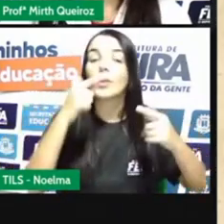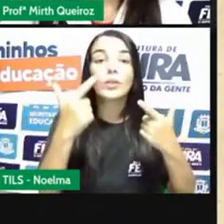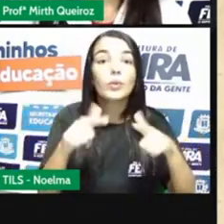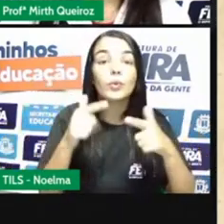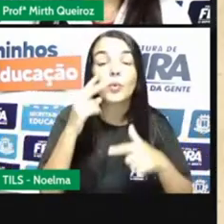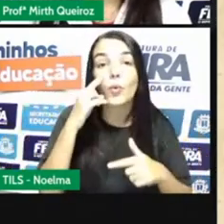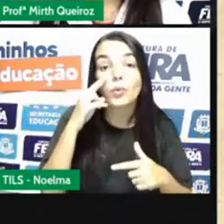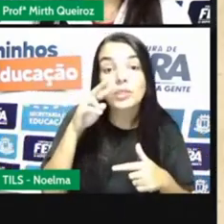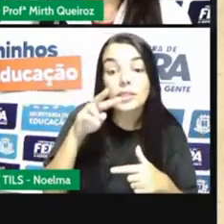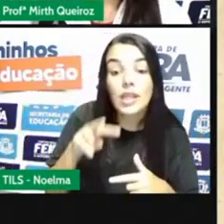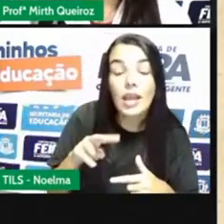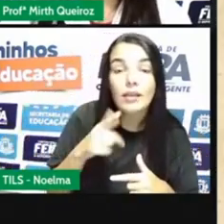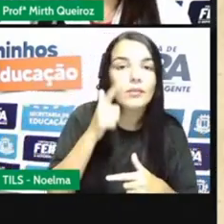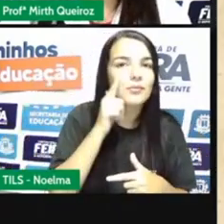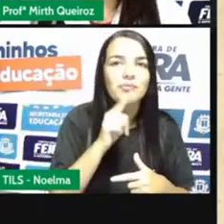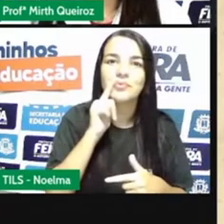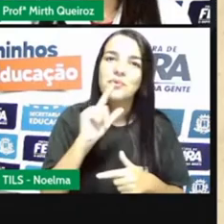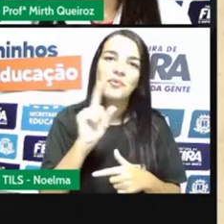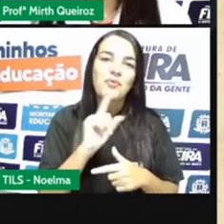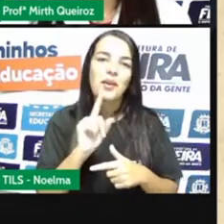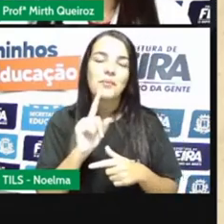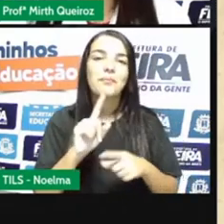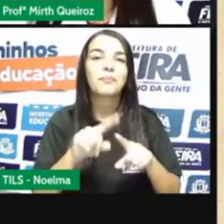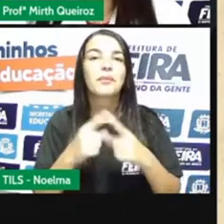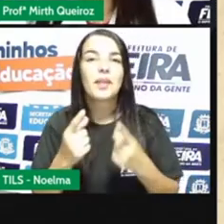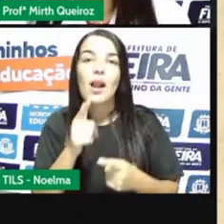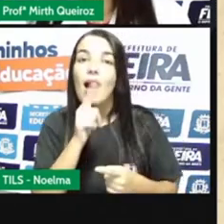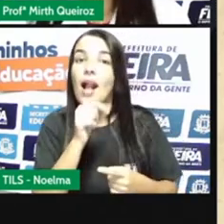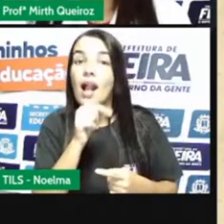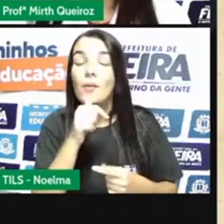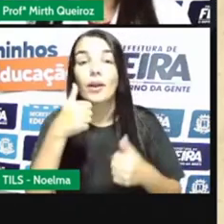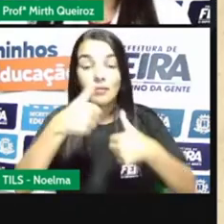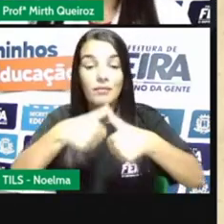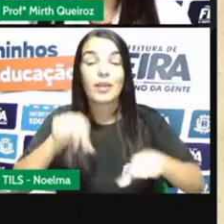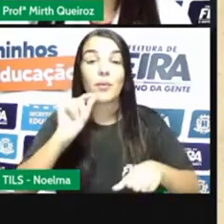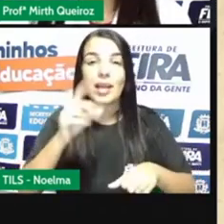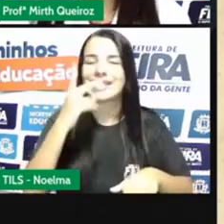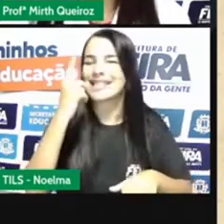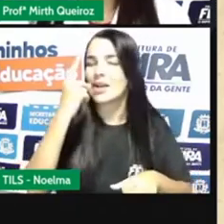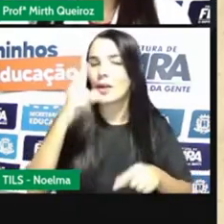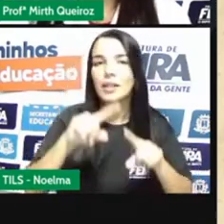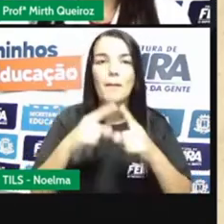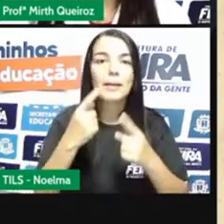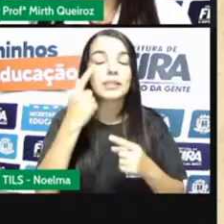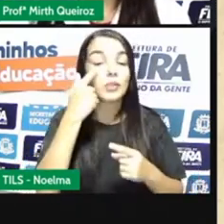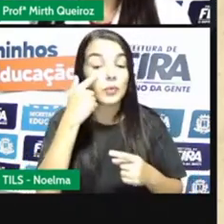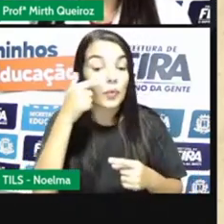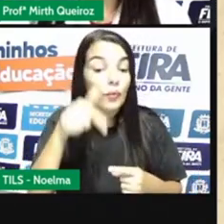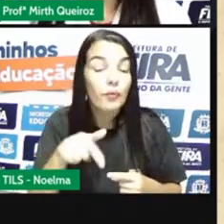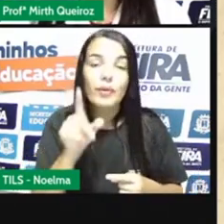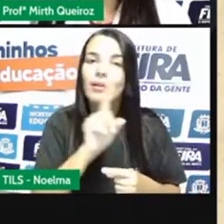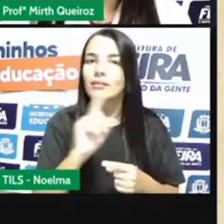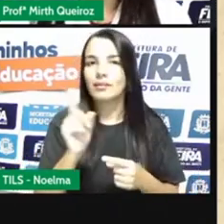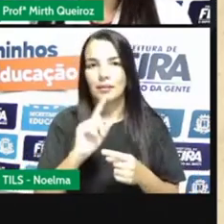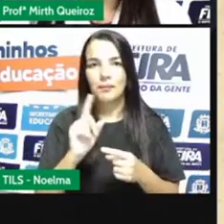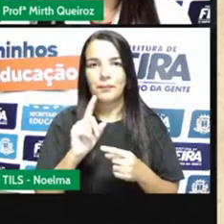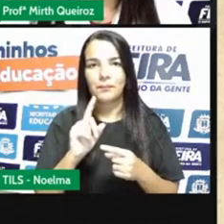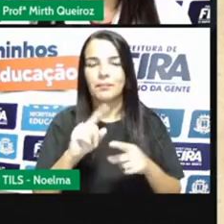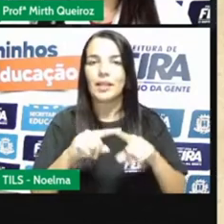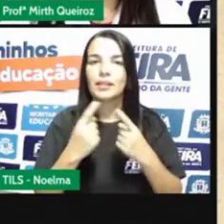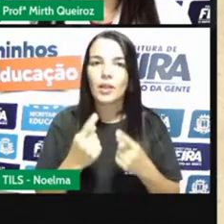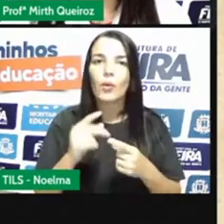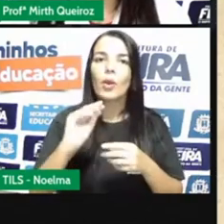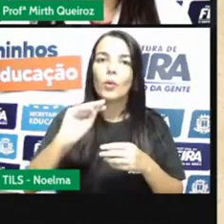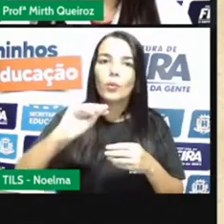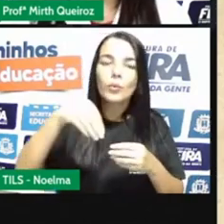não ficará mais visível quem é sal e quem é a água. A água vai ficar salgada, só que não dá mais para ver o sal. A